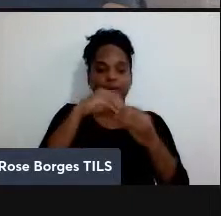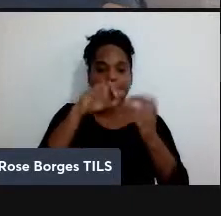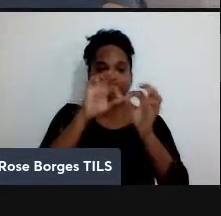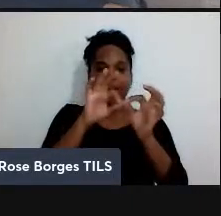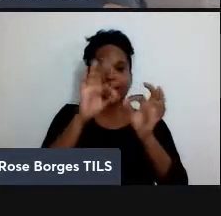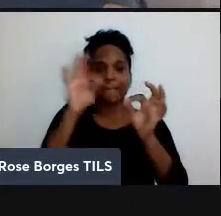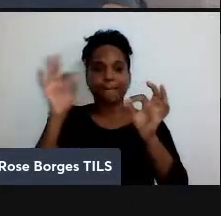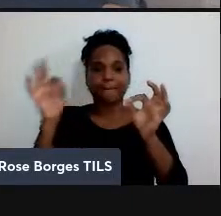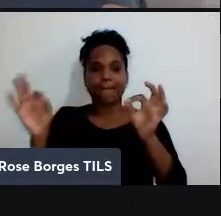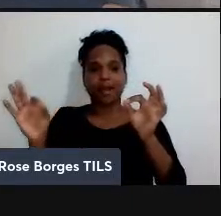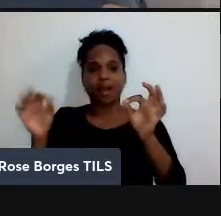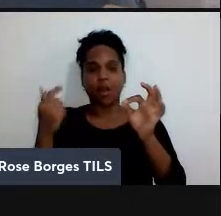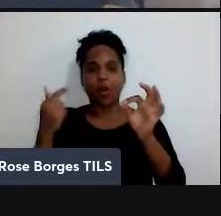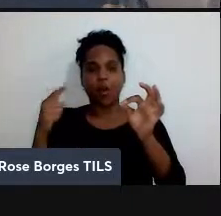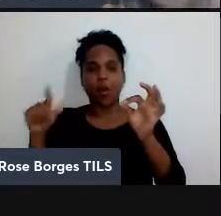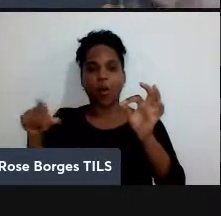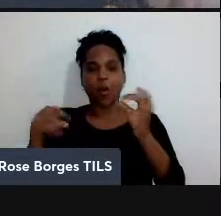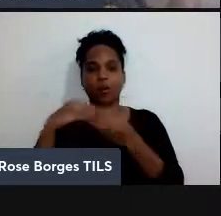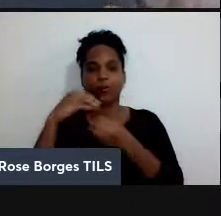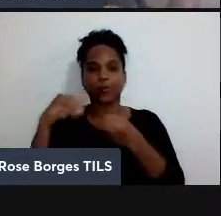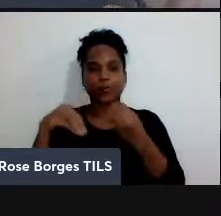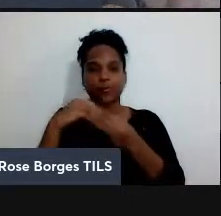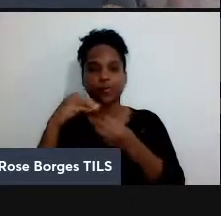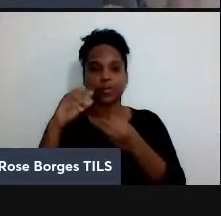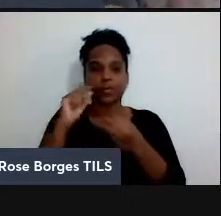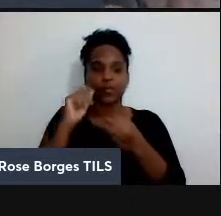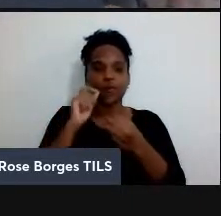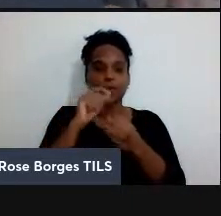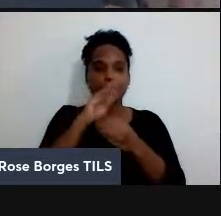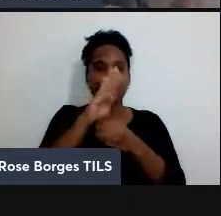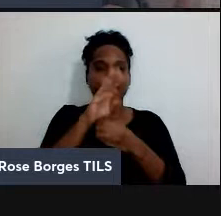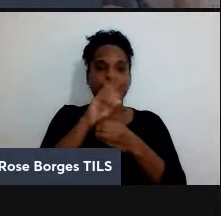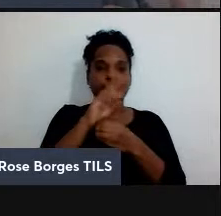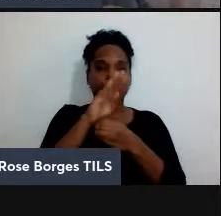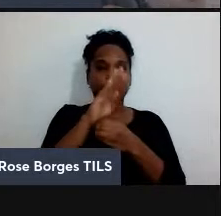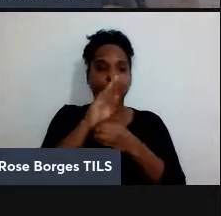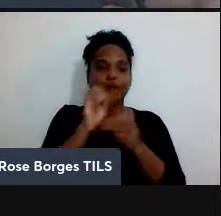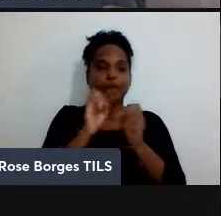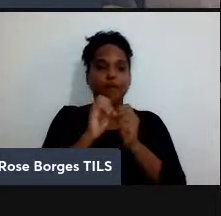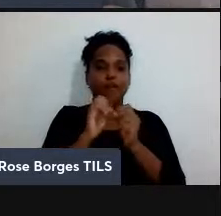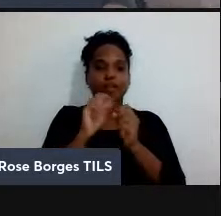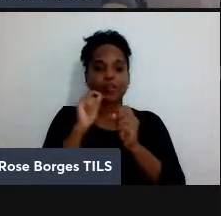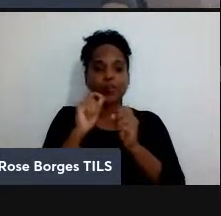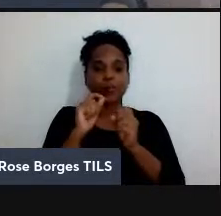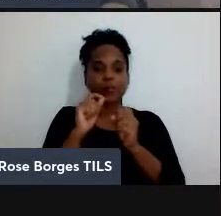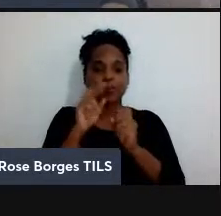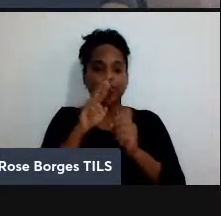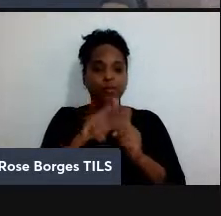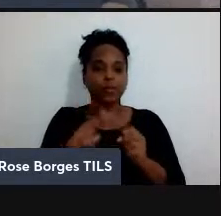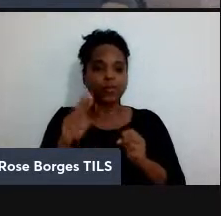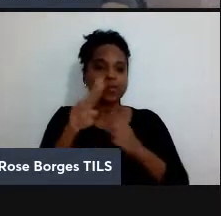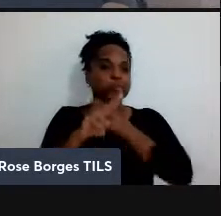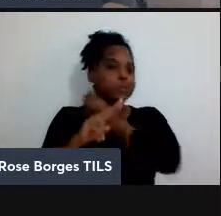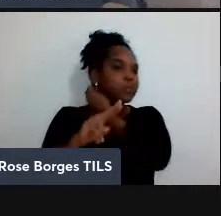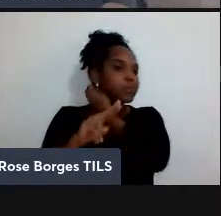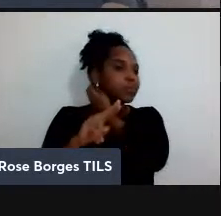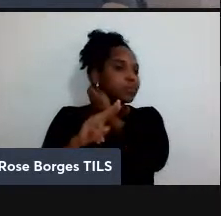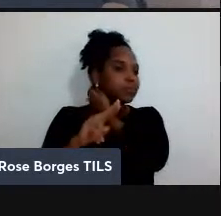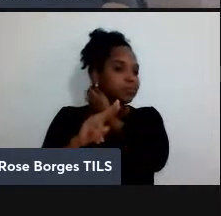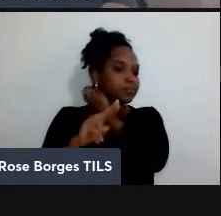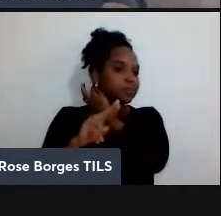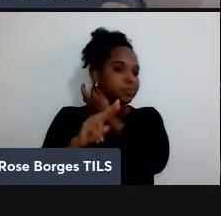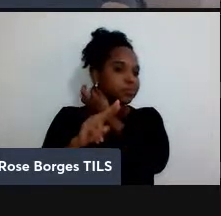emaranhado entre si, e agora o que o Bob faz é usar aquele protocolo de teleportação para teleportar o quê?